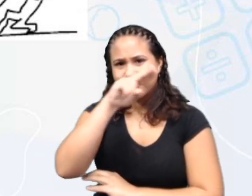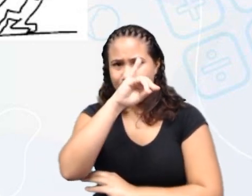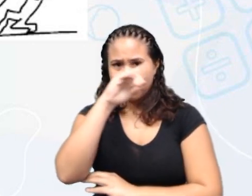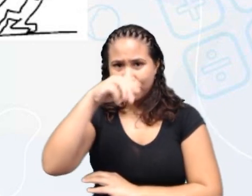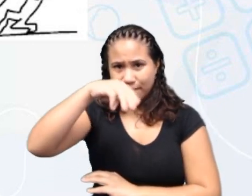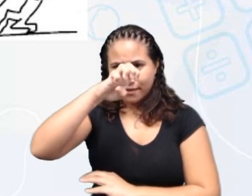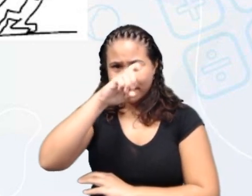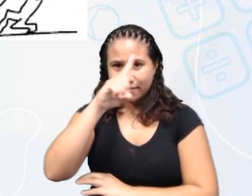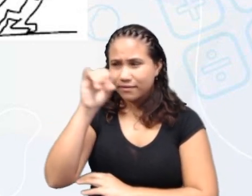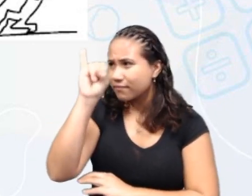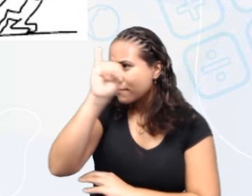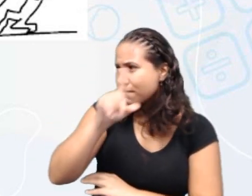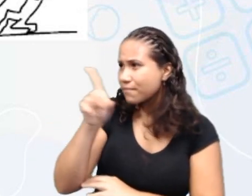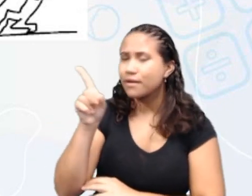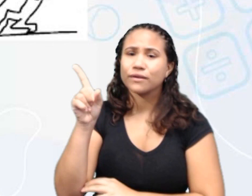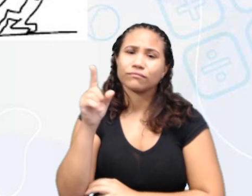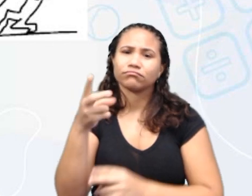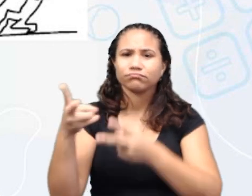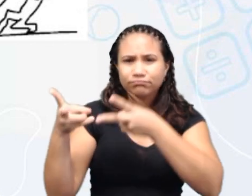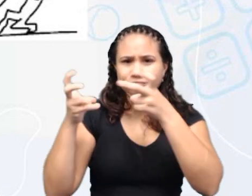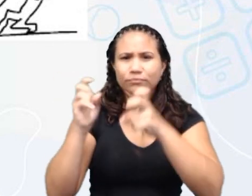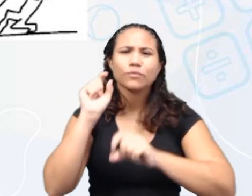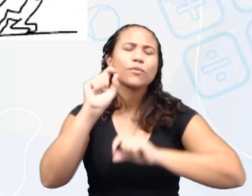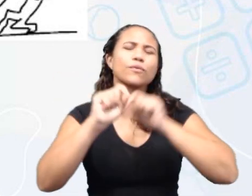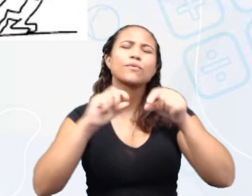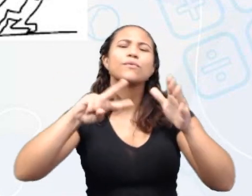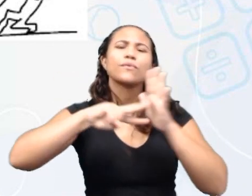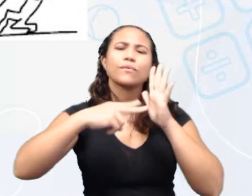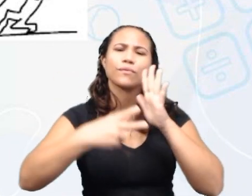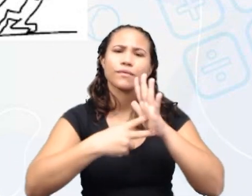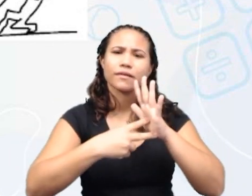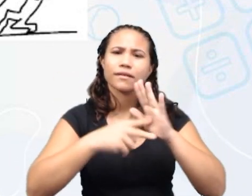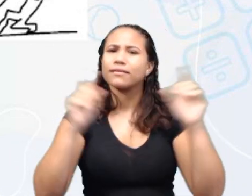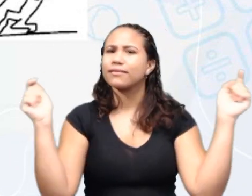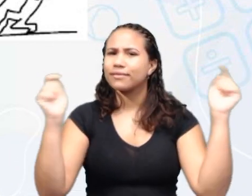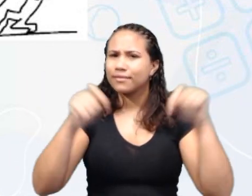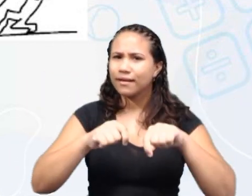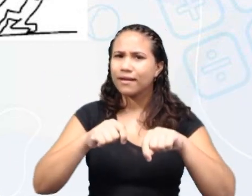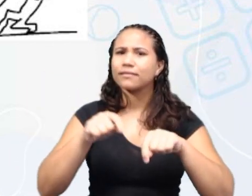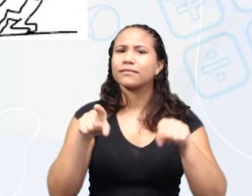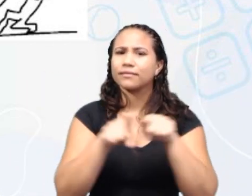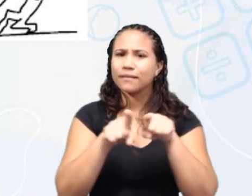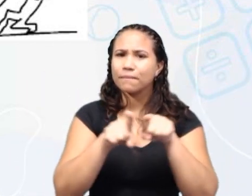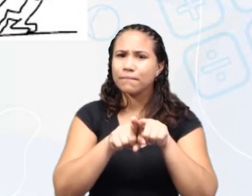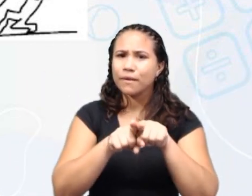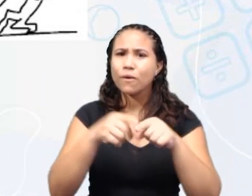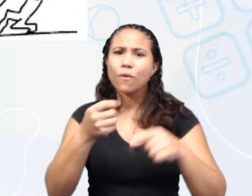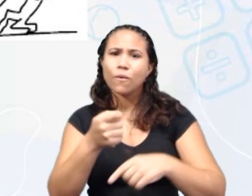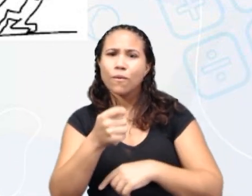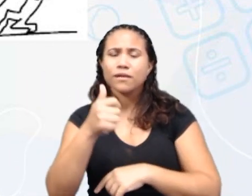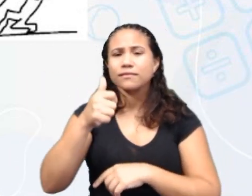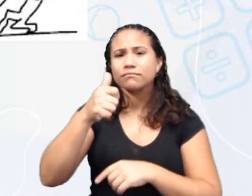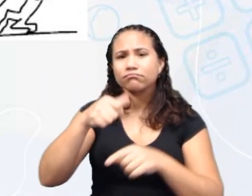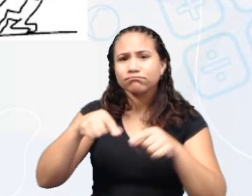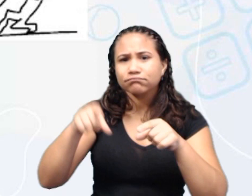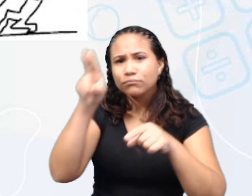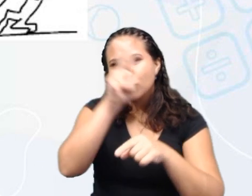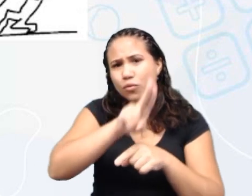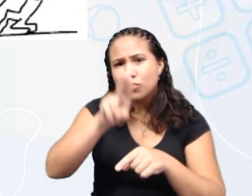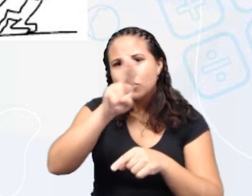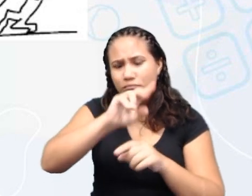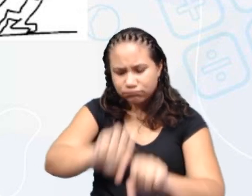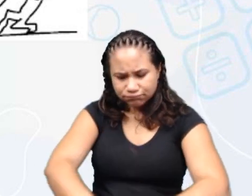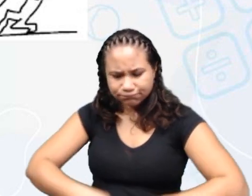desenho ao lado. O que é isso? Ela provavelmente foi uma arma projetada por Arquimedes para